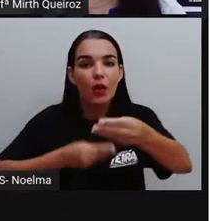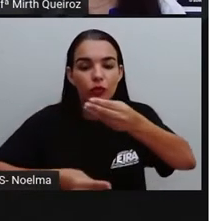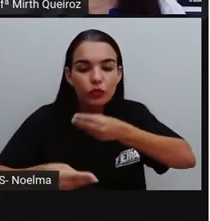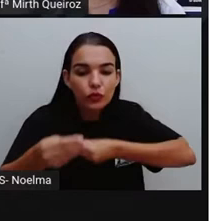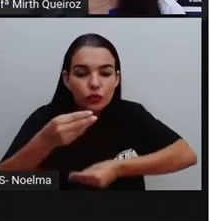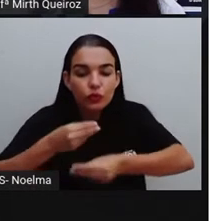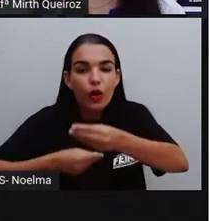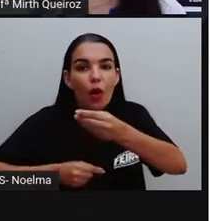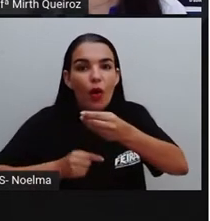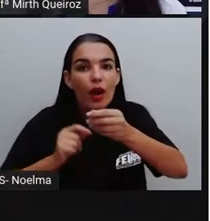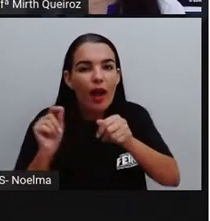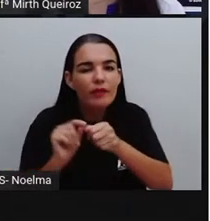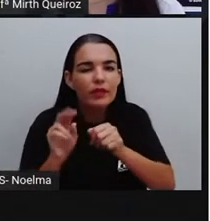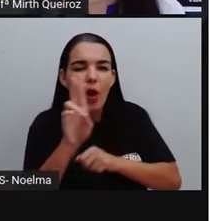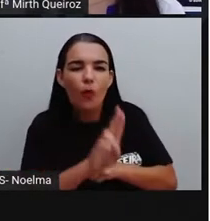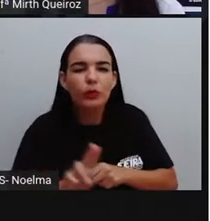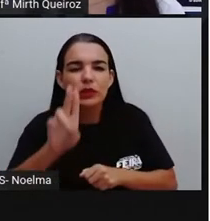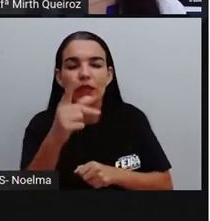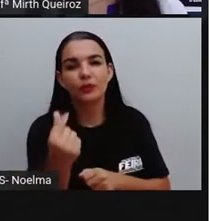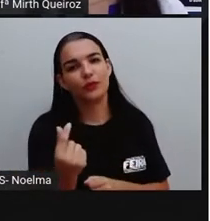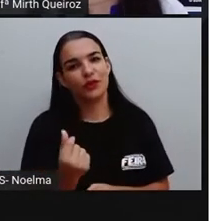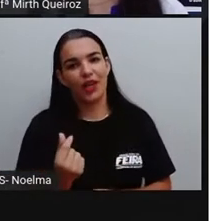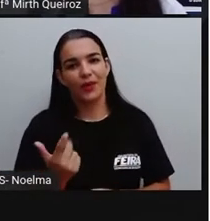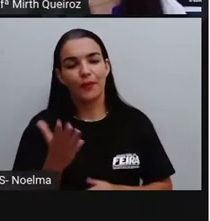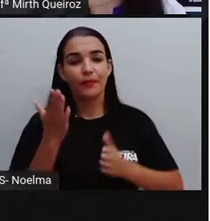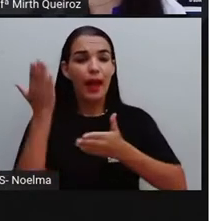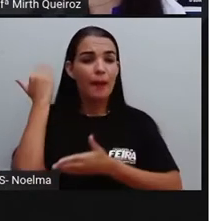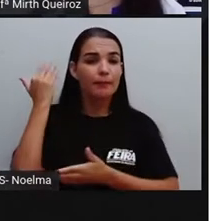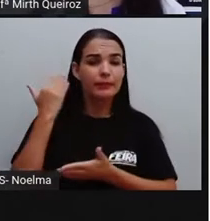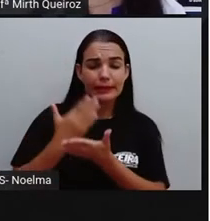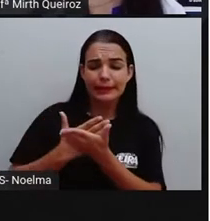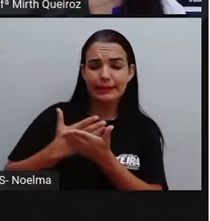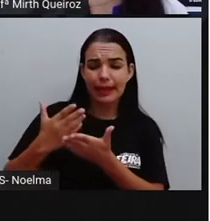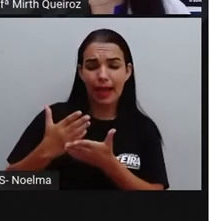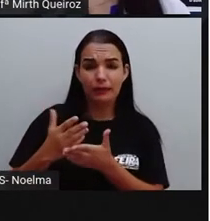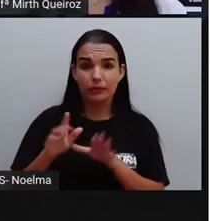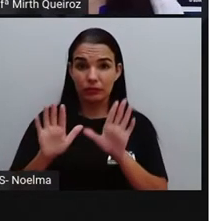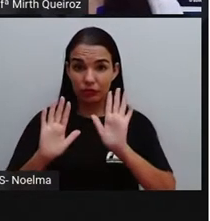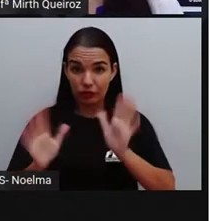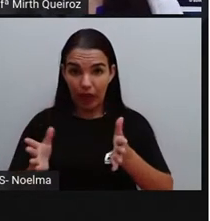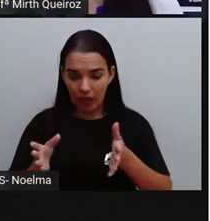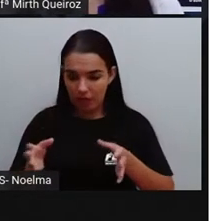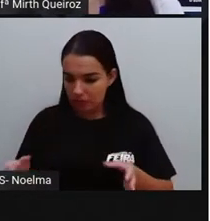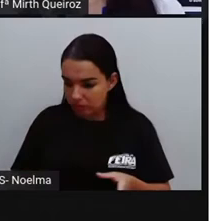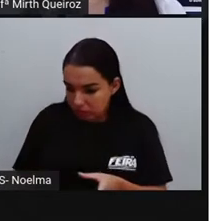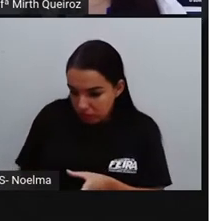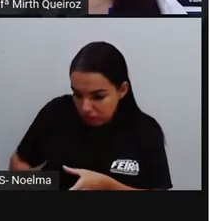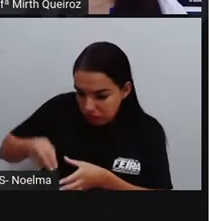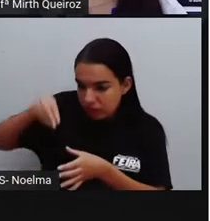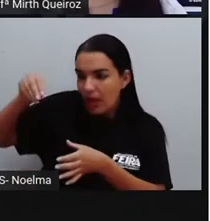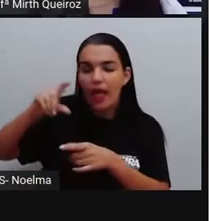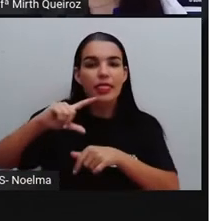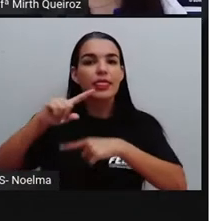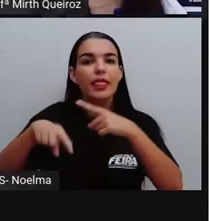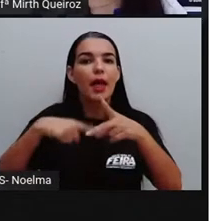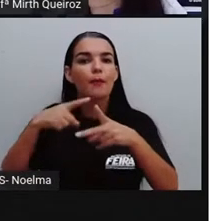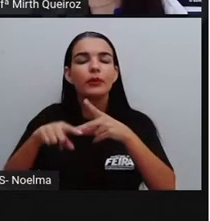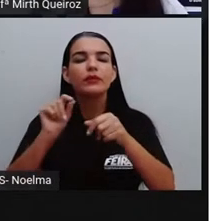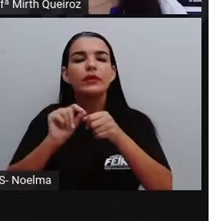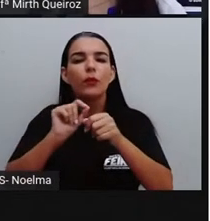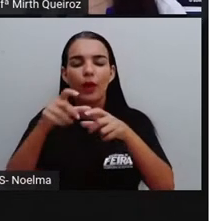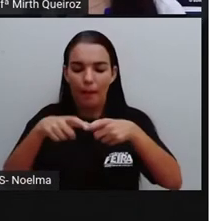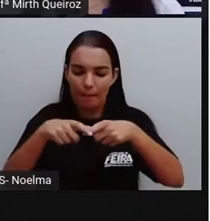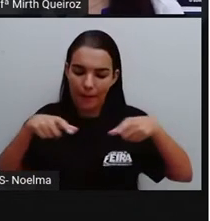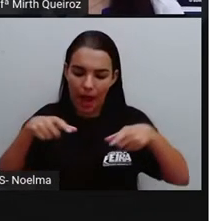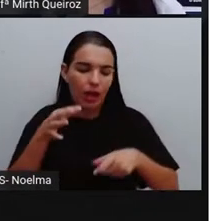como dinheiro. No início, em seu estado natural. E depois, sob a forma de barras,